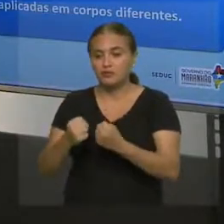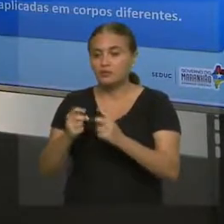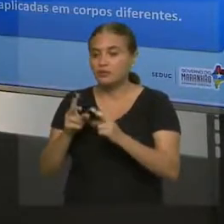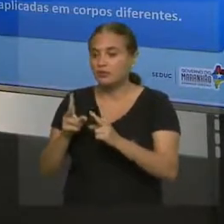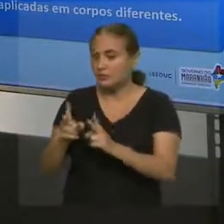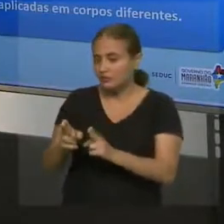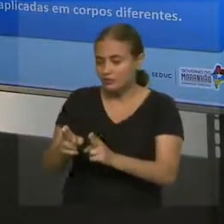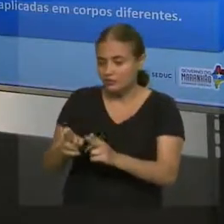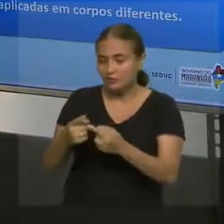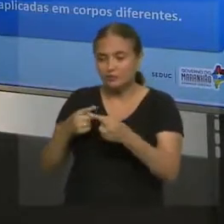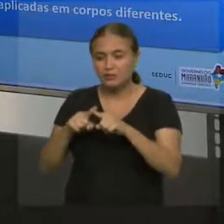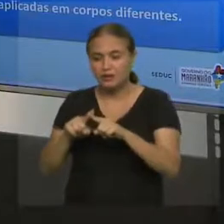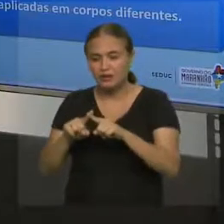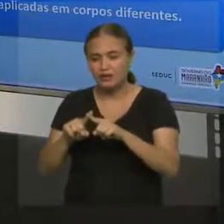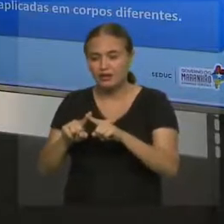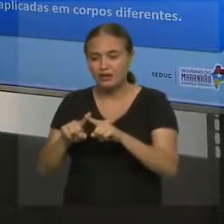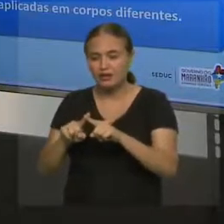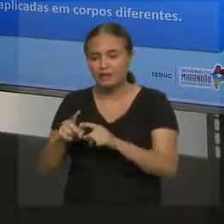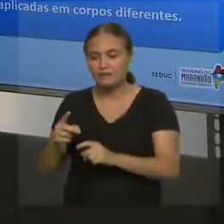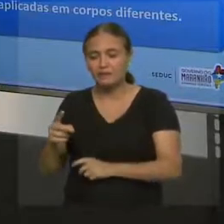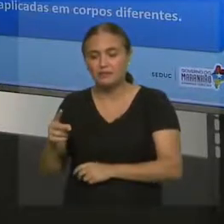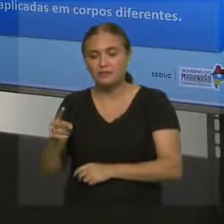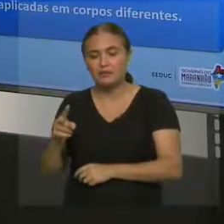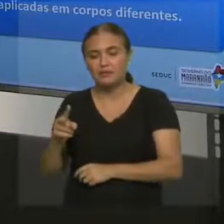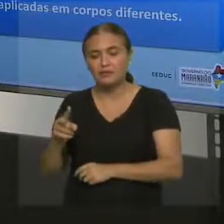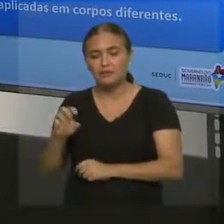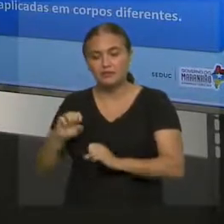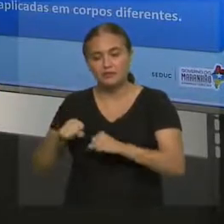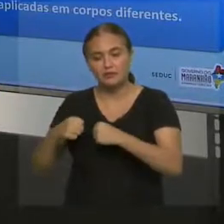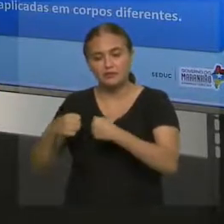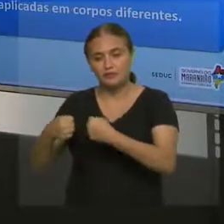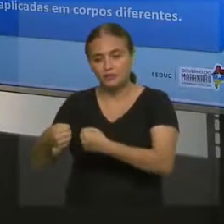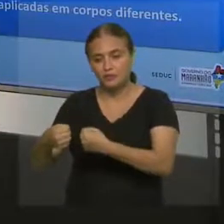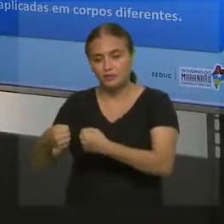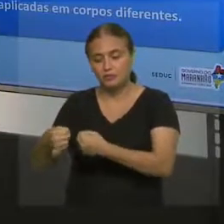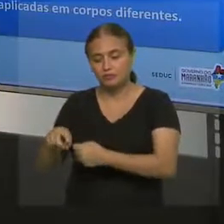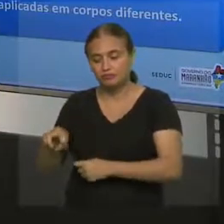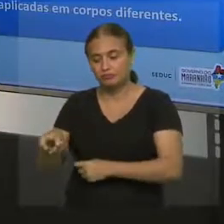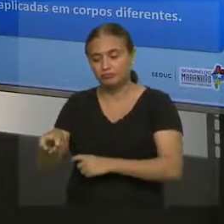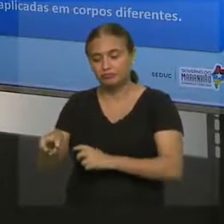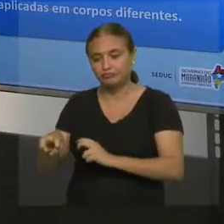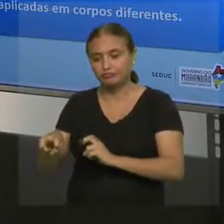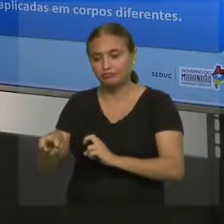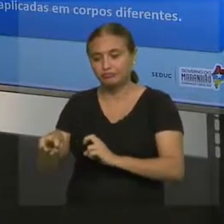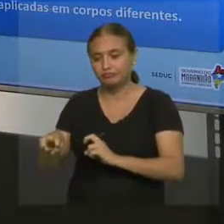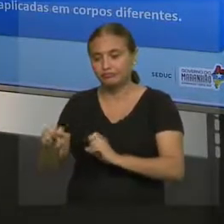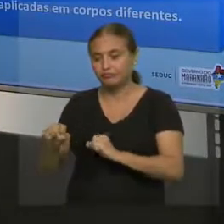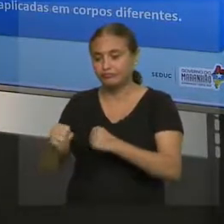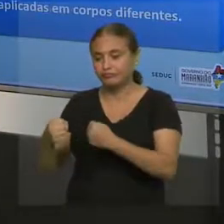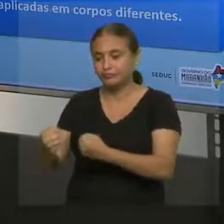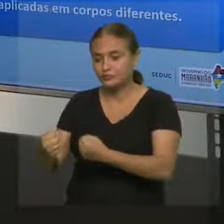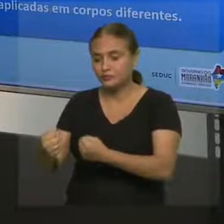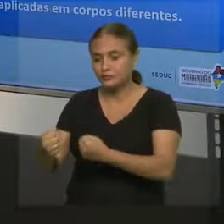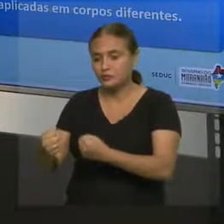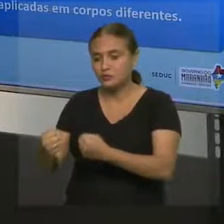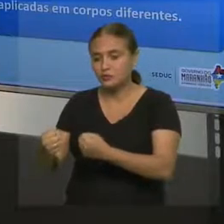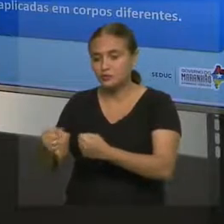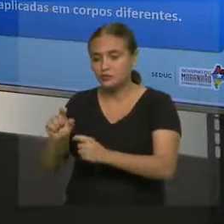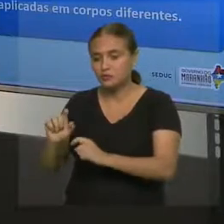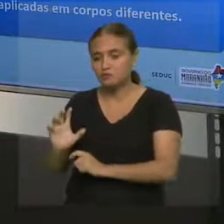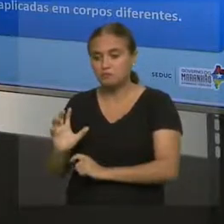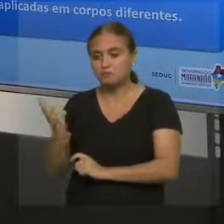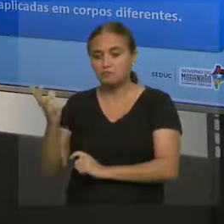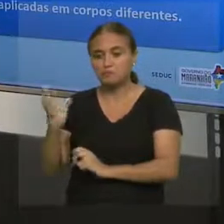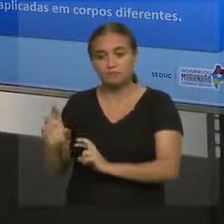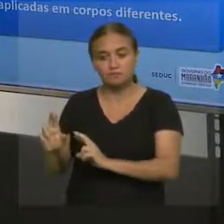Porém, os efeitos da força em determinado corpo é que são diferentes. Certo? Esses efeitos é são diferentes. Então,